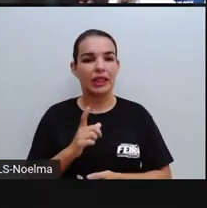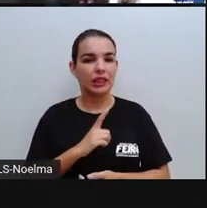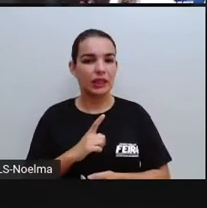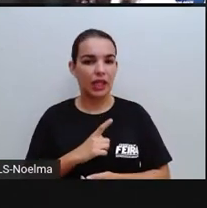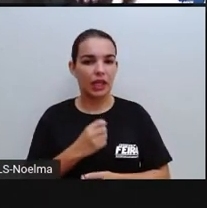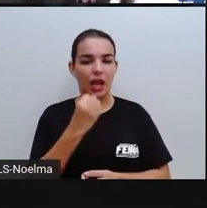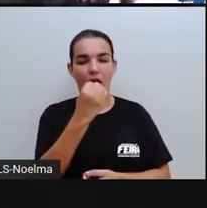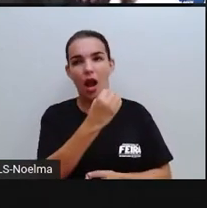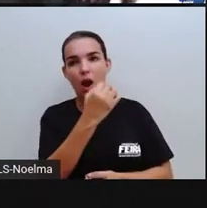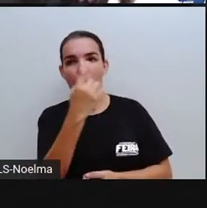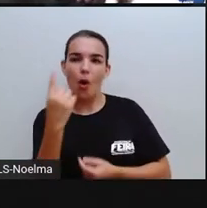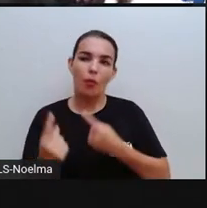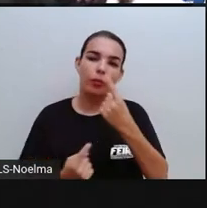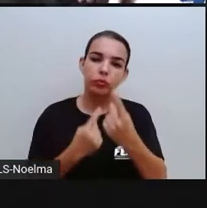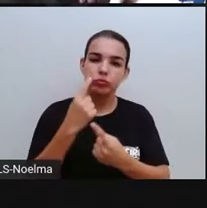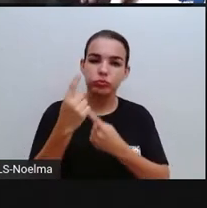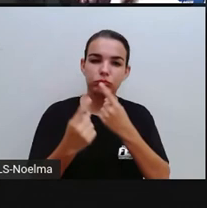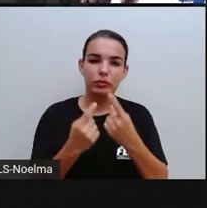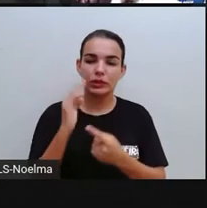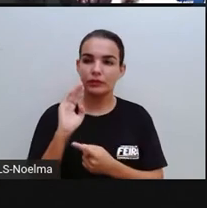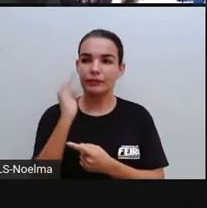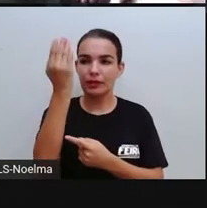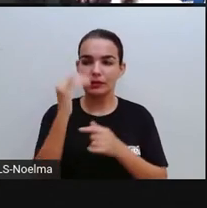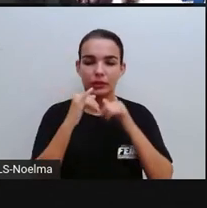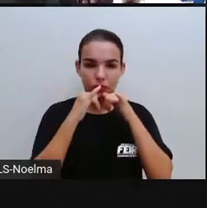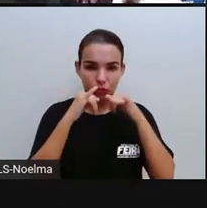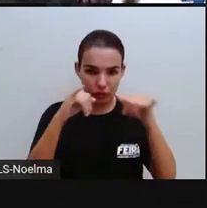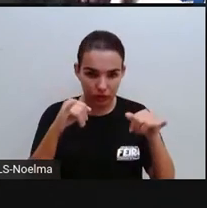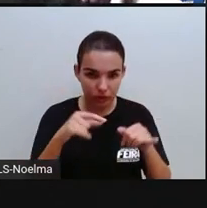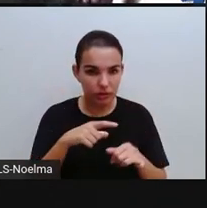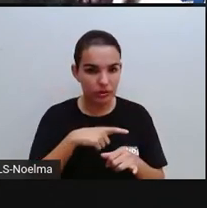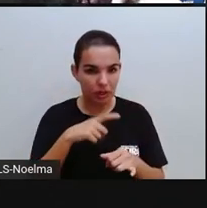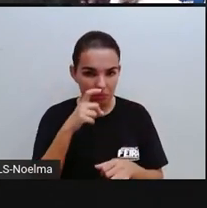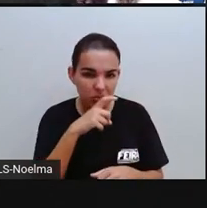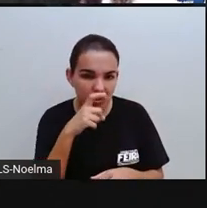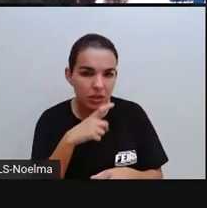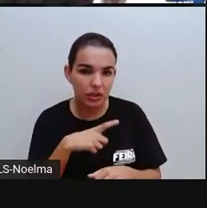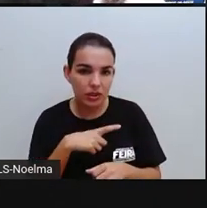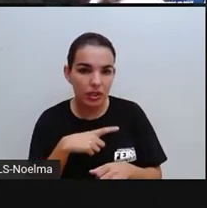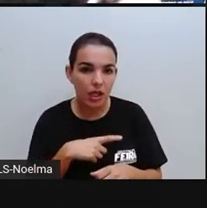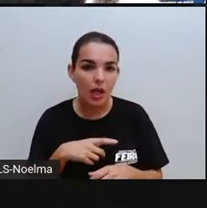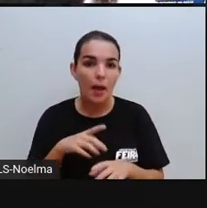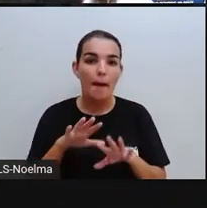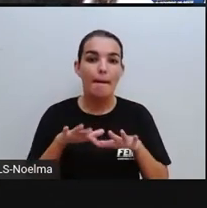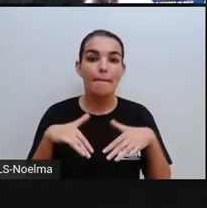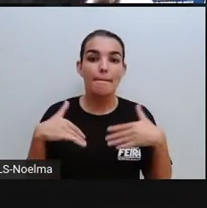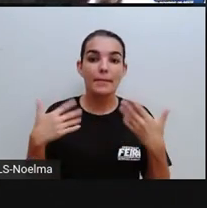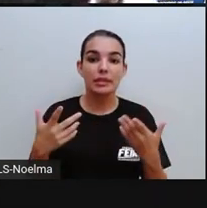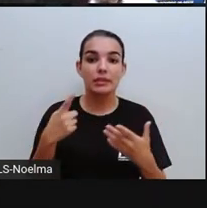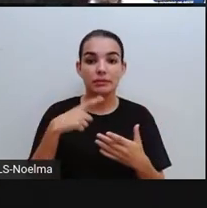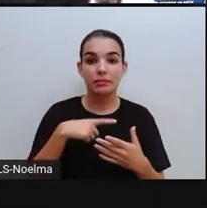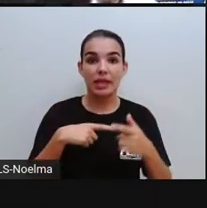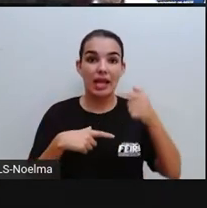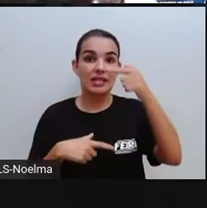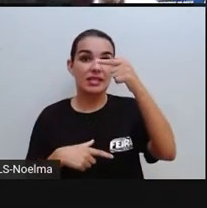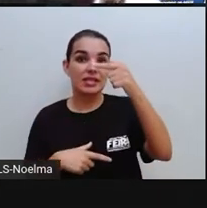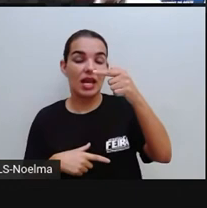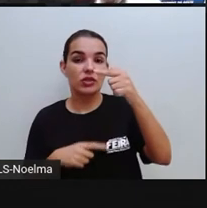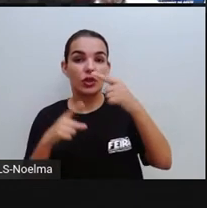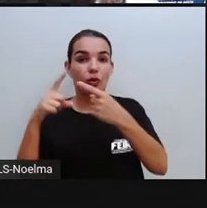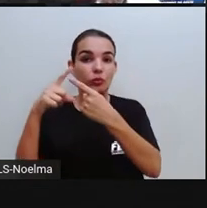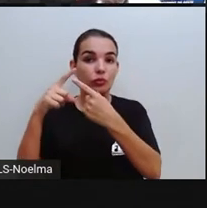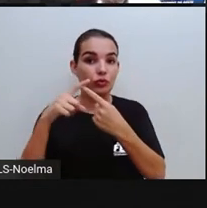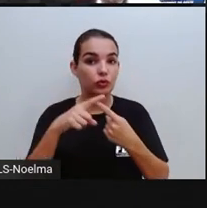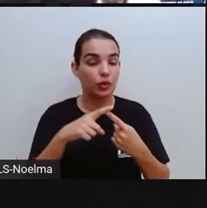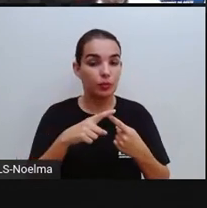de fake news, então, muitas vezes, a gente fala aí de fake news e a gente nem sabe que existem, olha lá, sete tipos